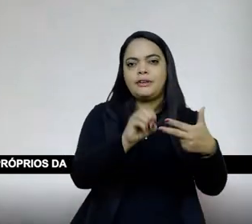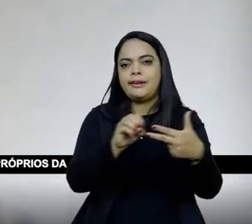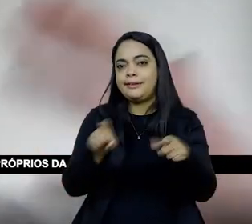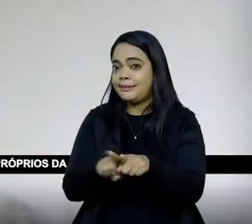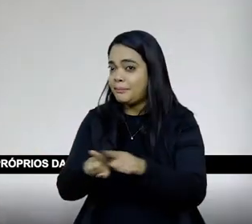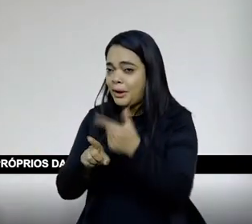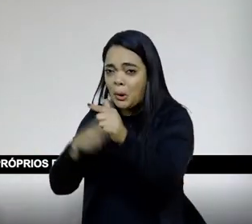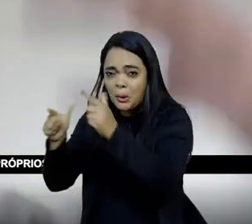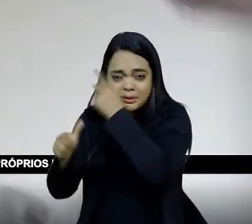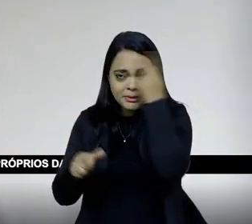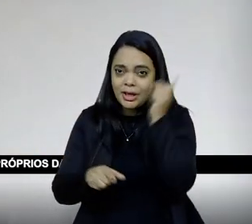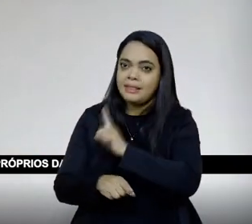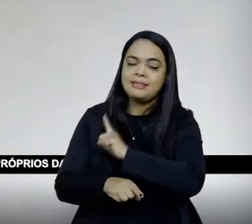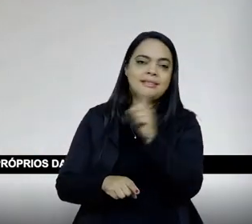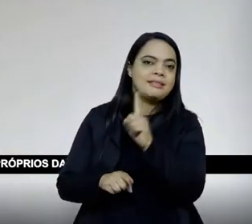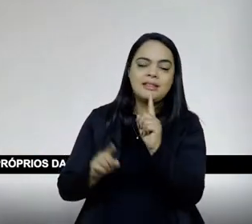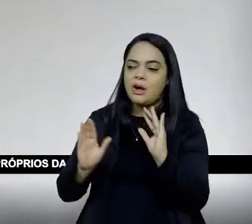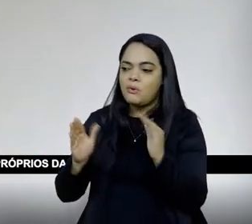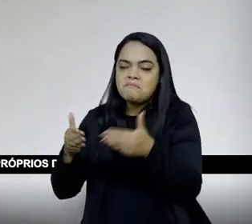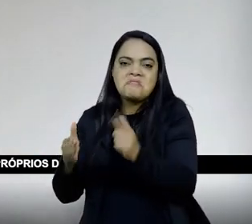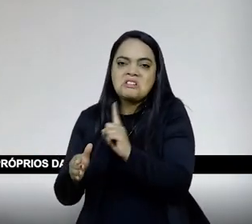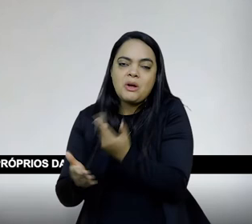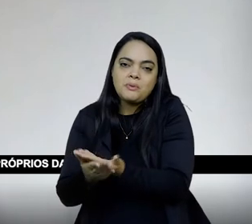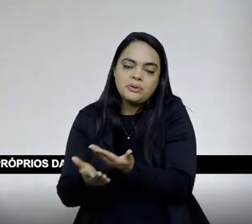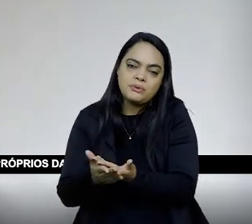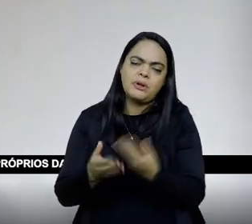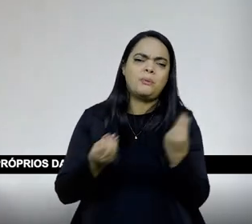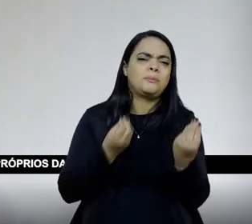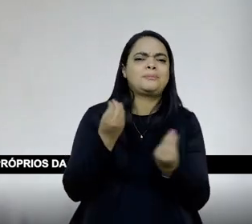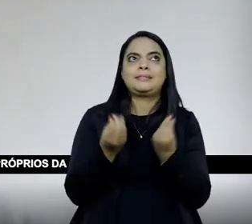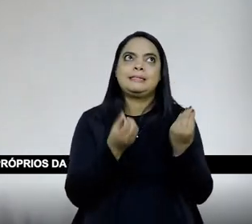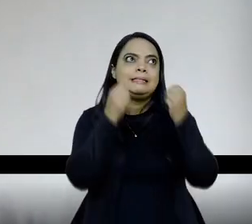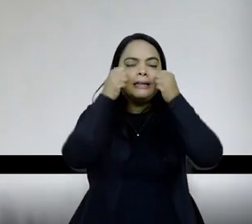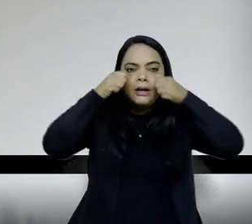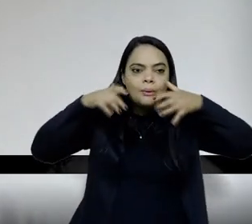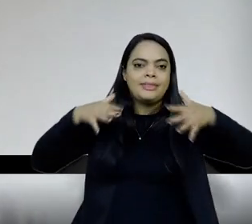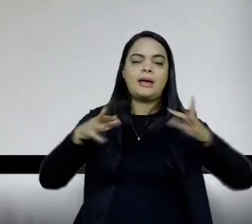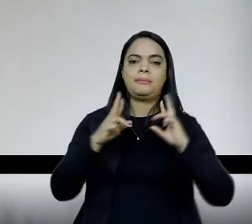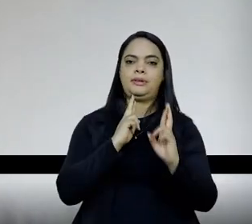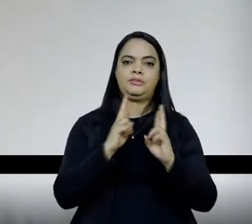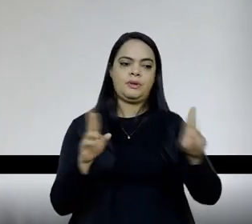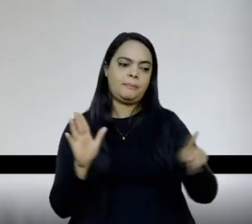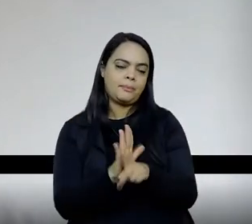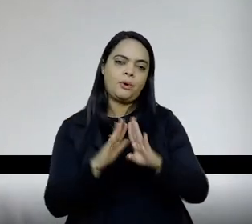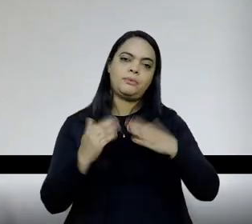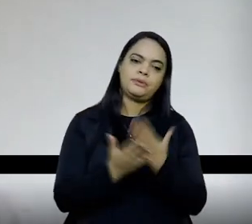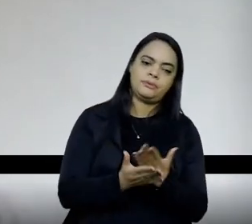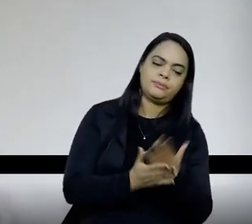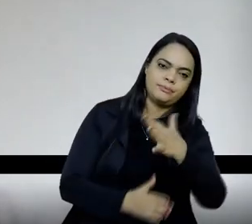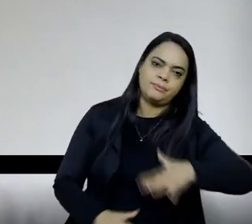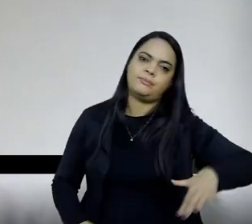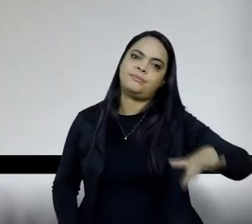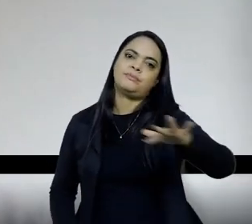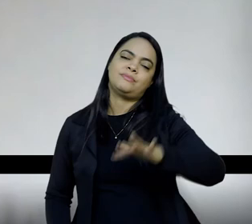Fora os que estão na escola e... Então, como lidar com esses dramas próprios da escola, próprios da nossa sociedade? Quer dizer,